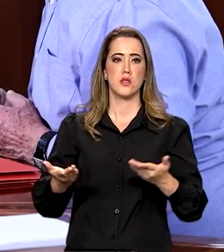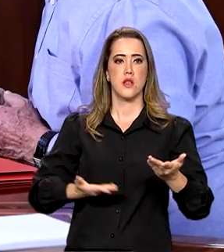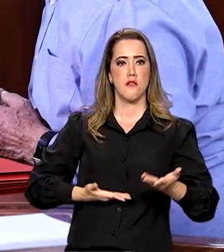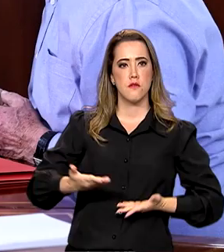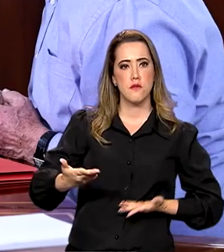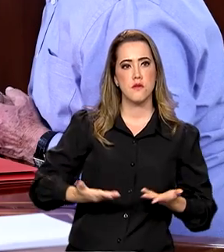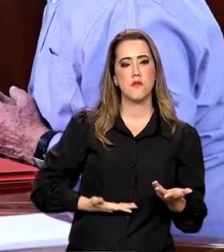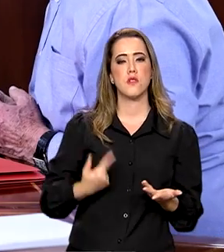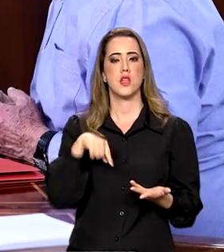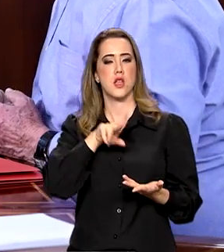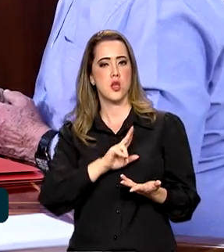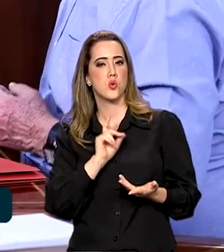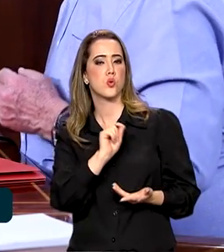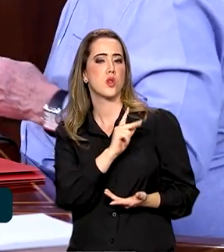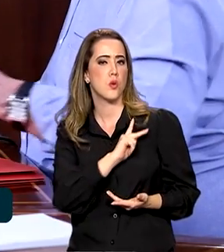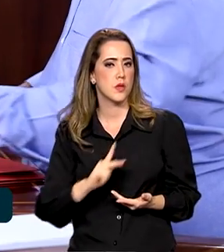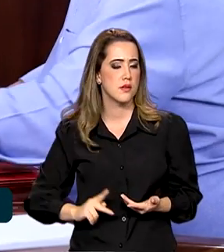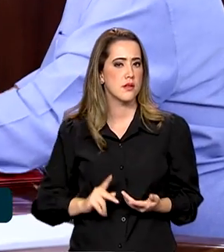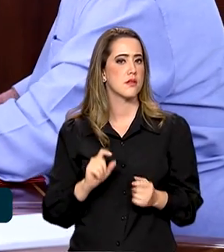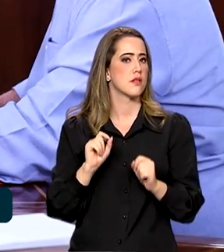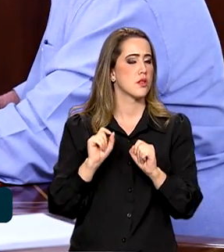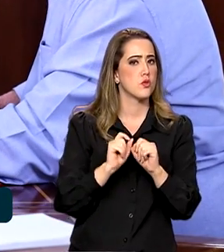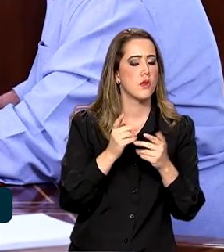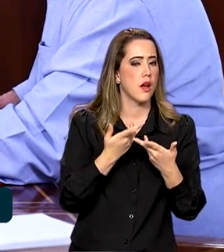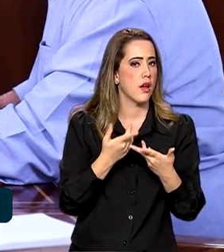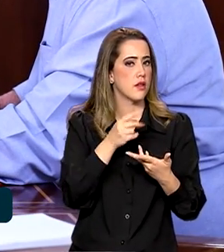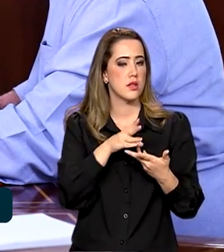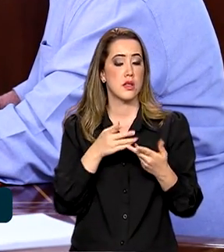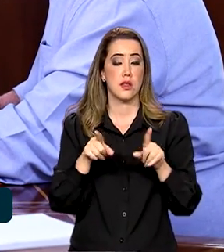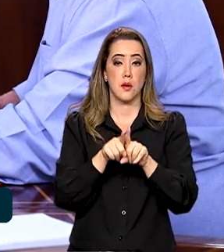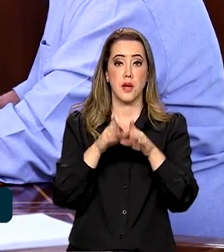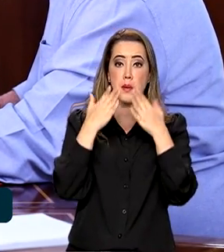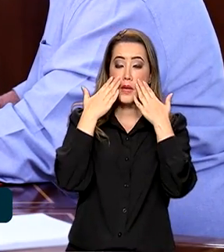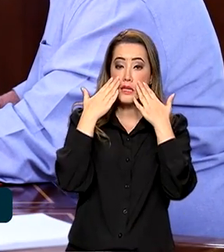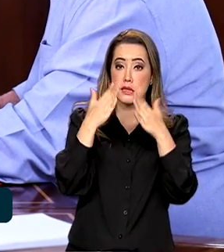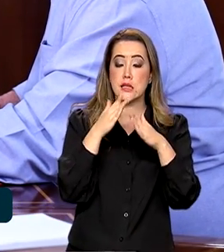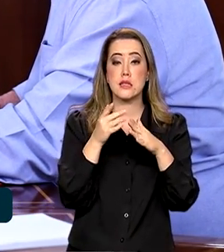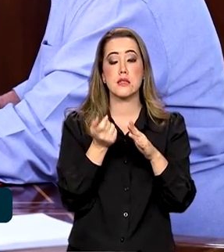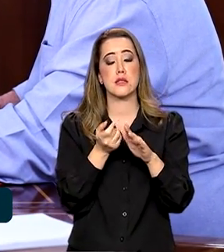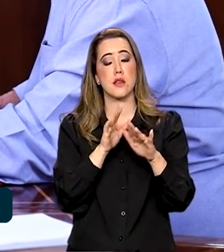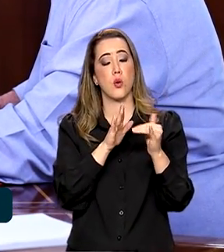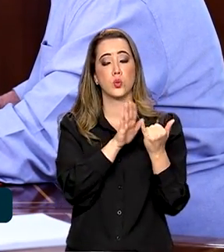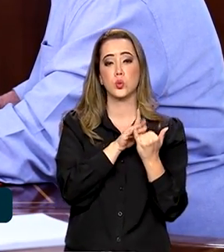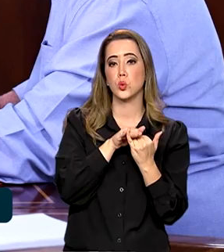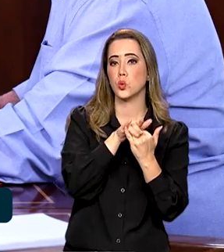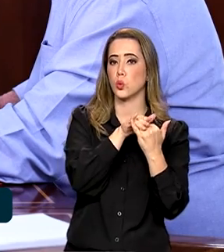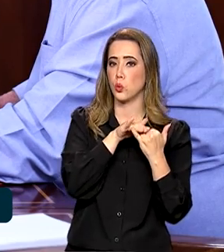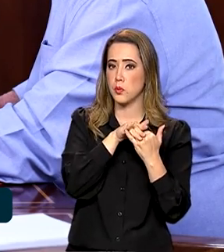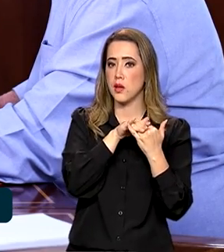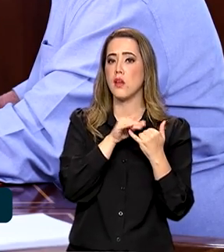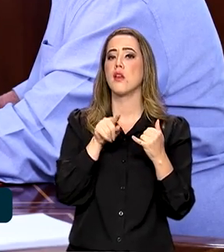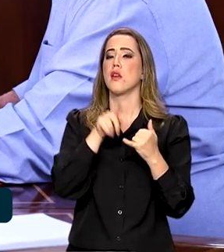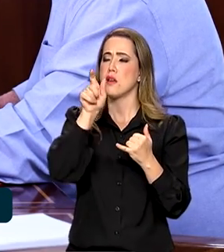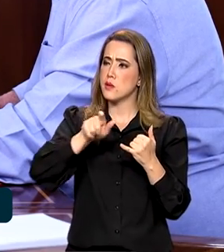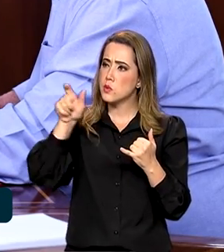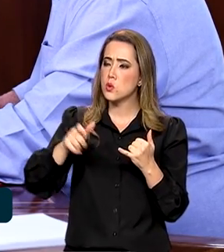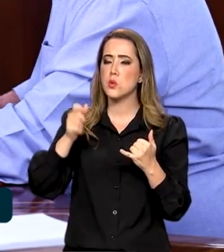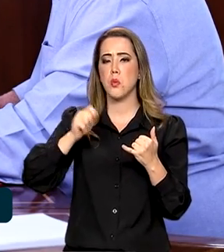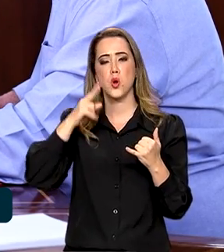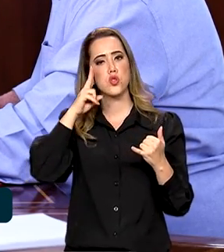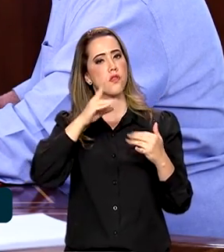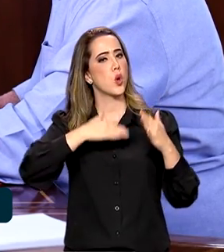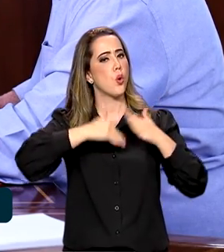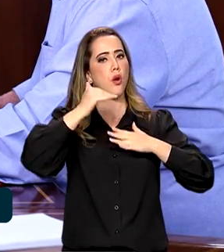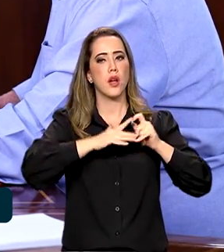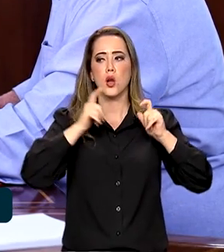faz, que os ministérios fazem. Também terá transmissão pelo YouTube e as pessoas poderão assistir em qualquer lugar do